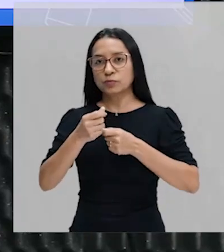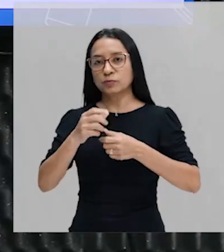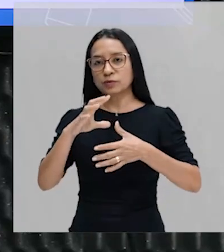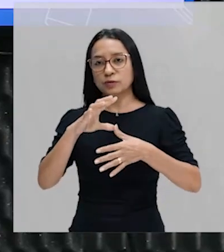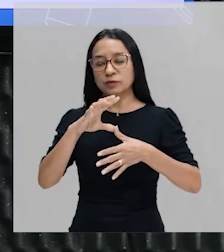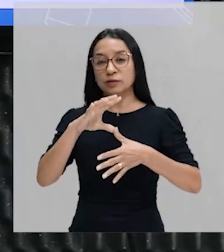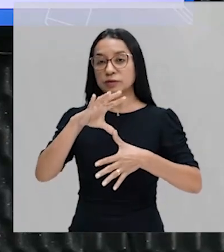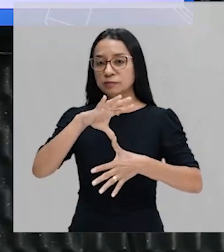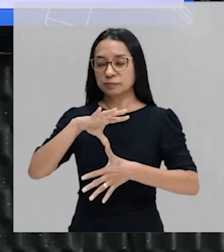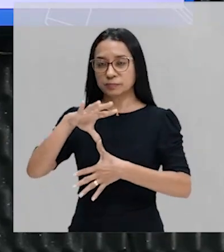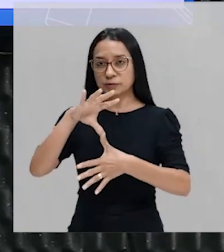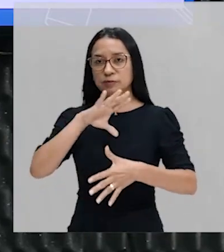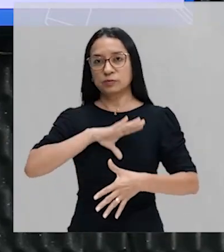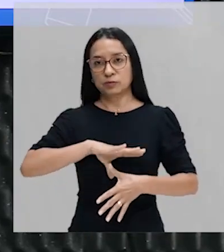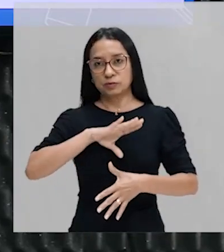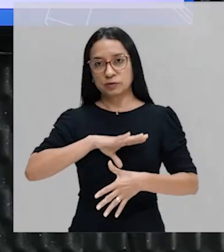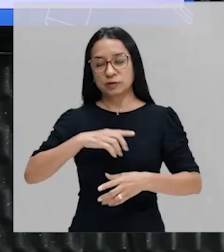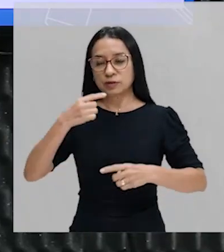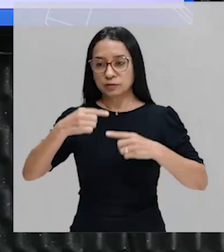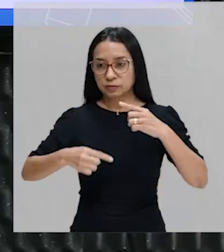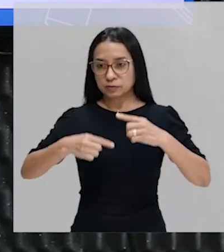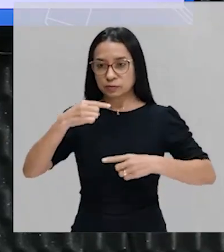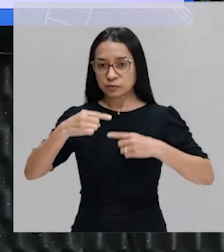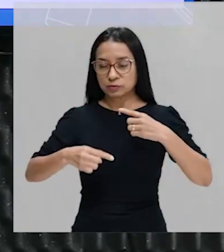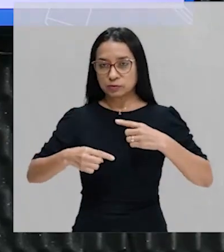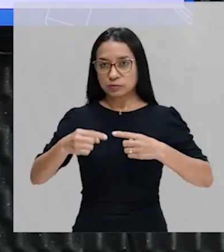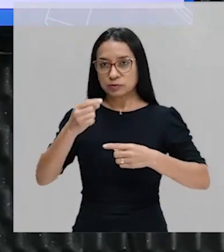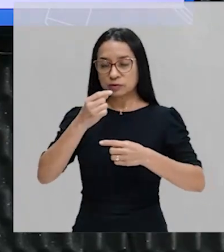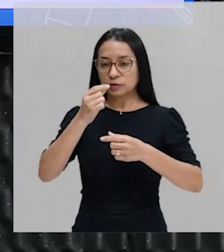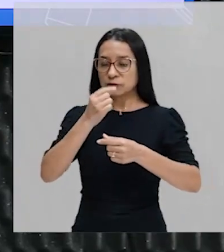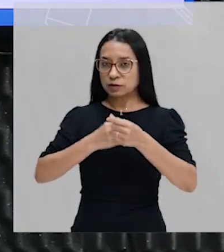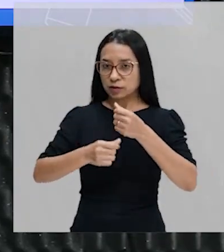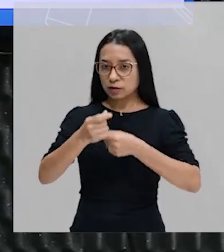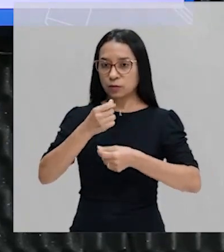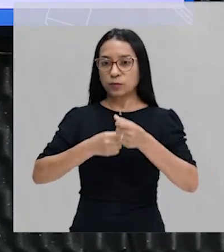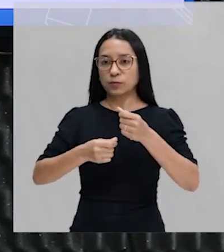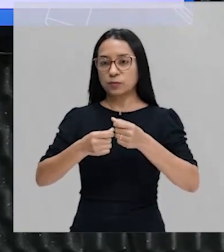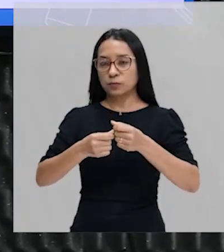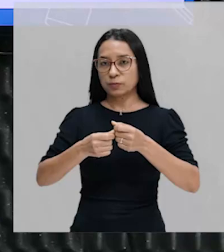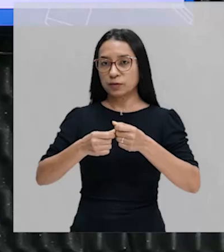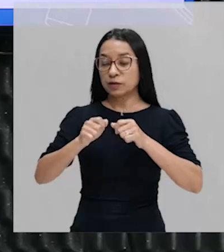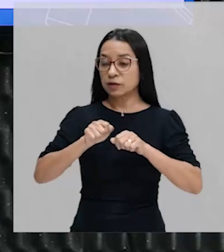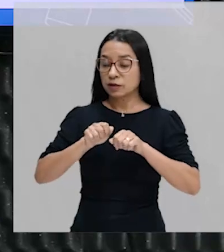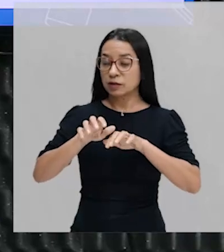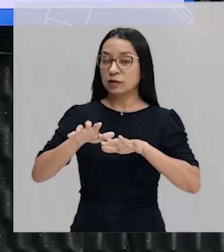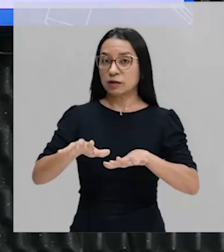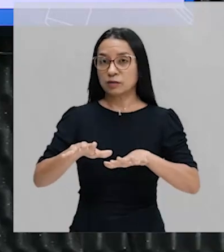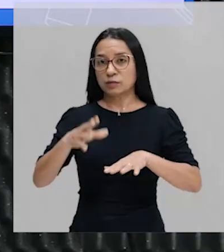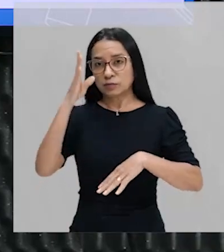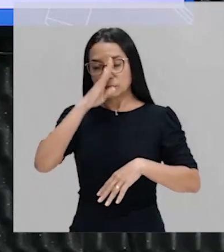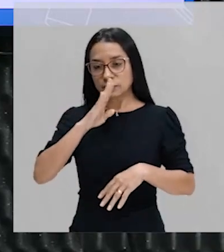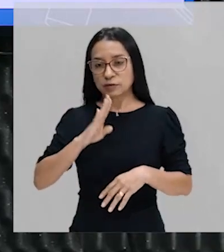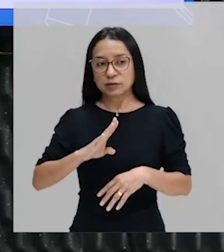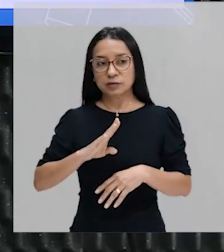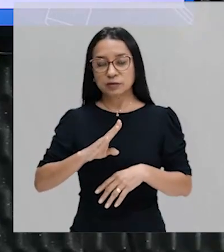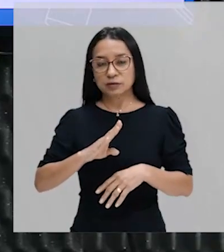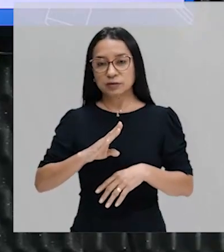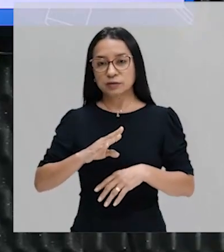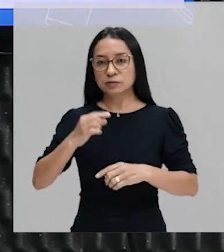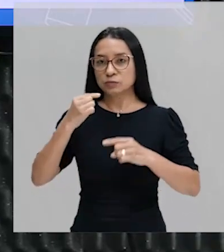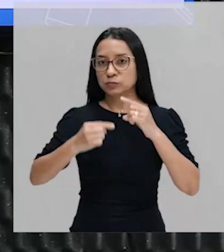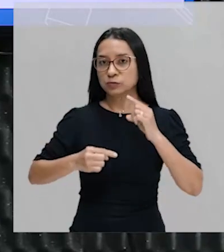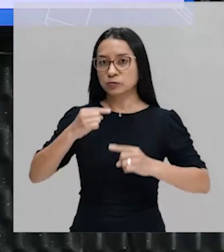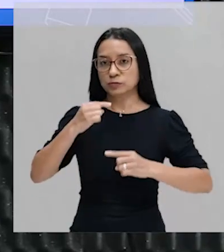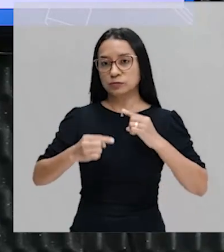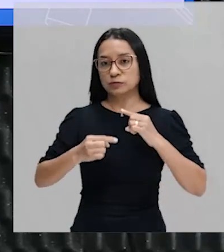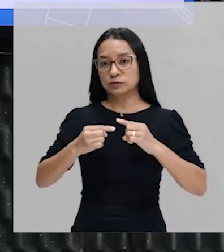você vai discutir a economia na colônia brasileira. Você vai discutir uma economia